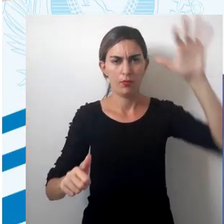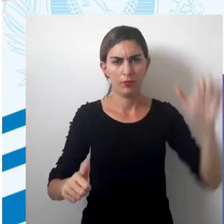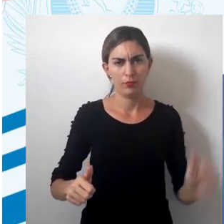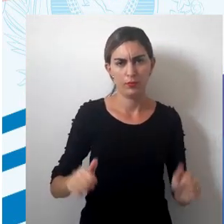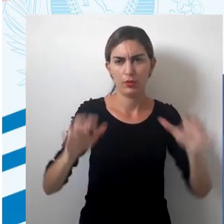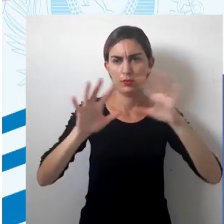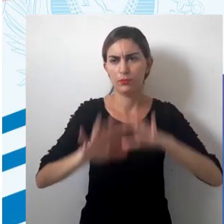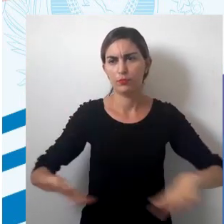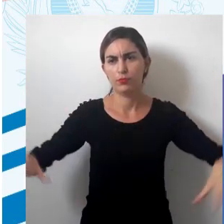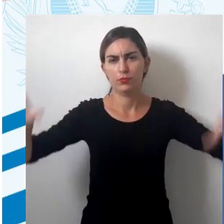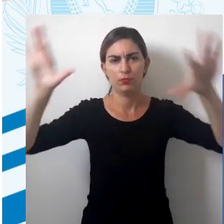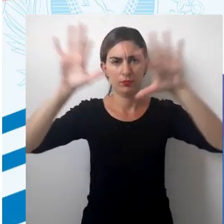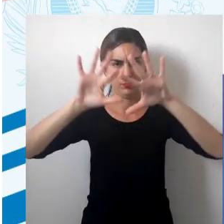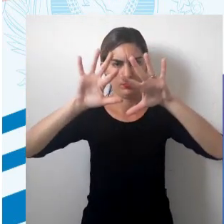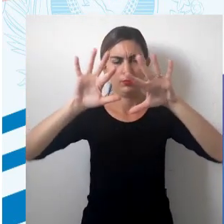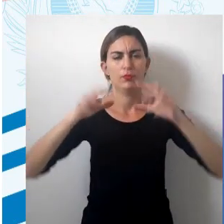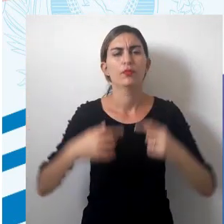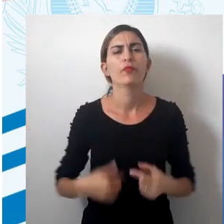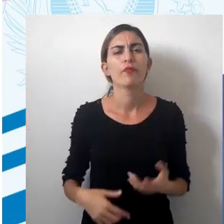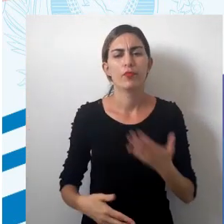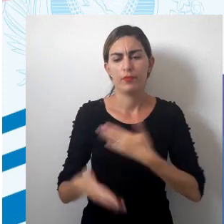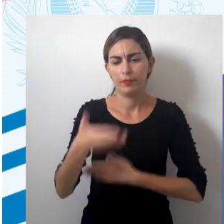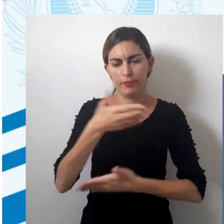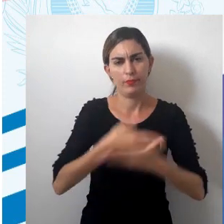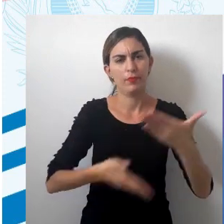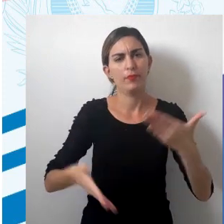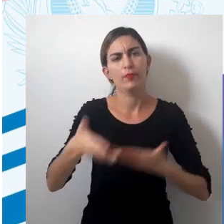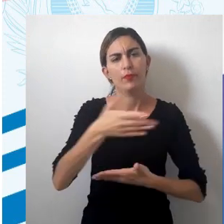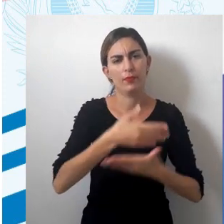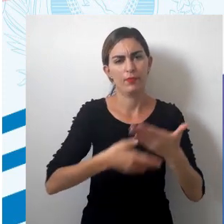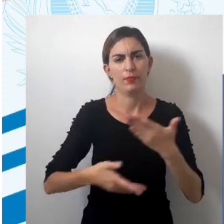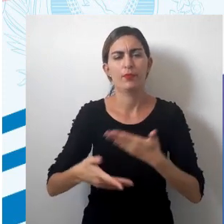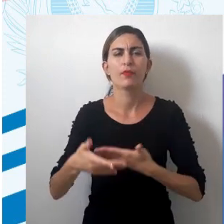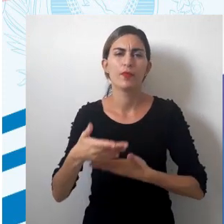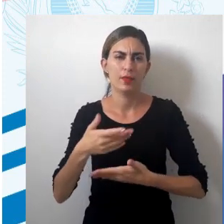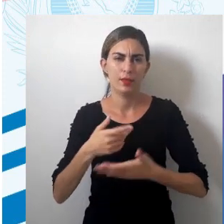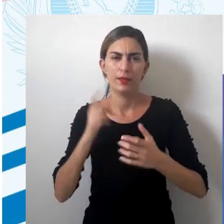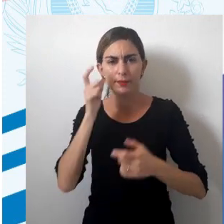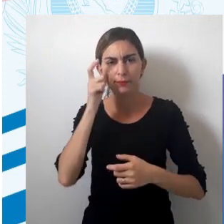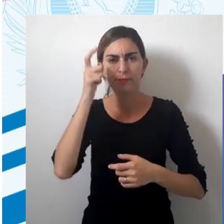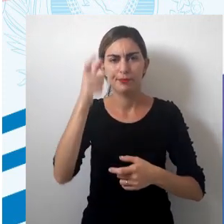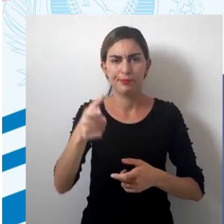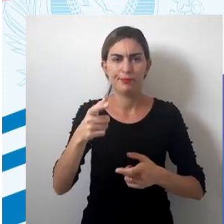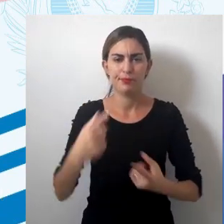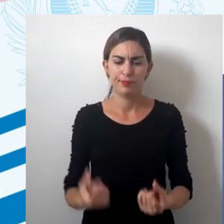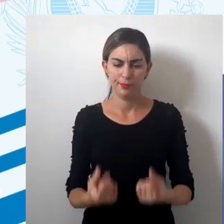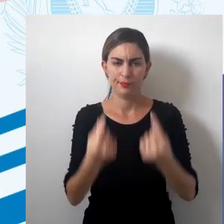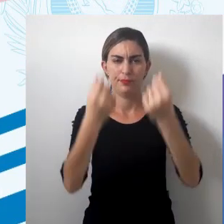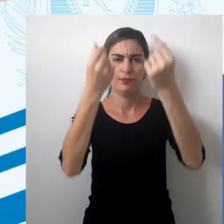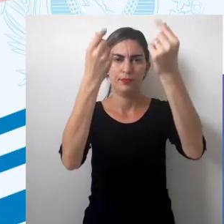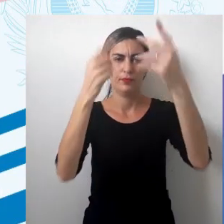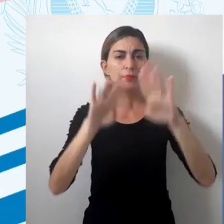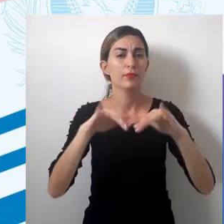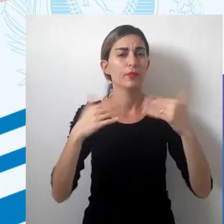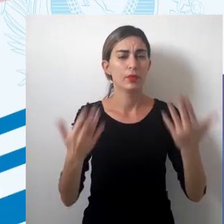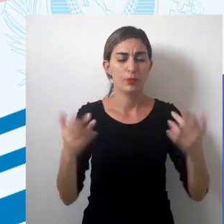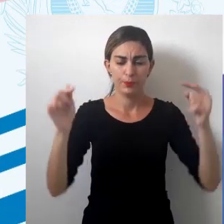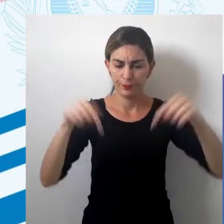em torno do interesse econômico. Então,